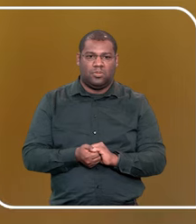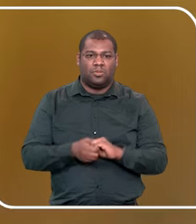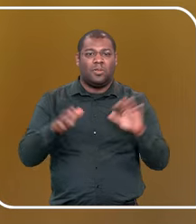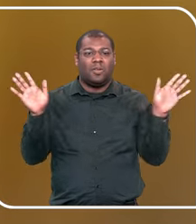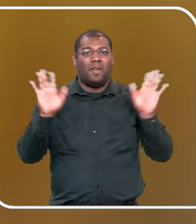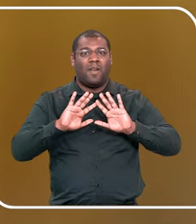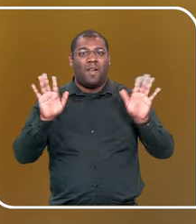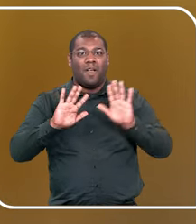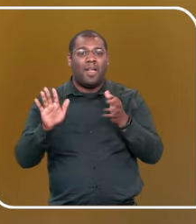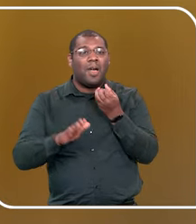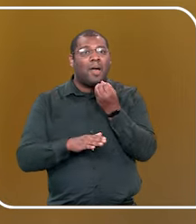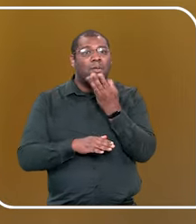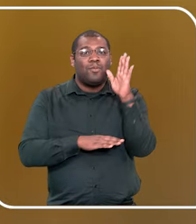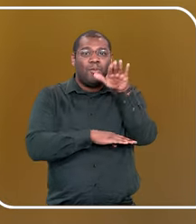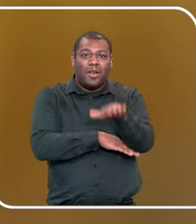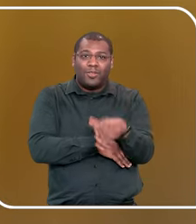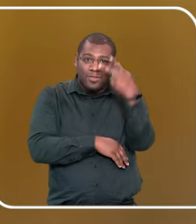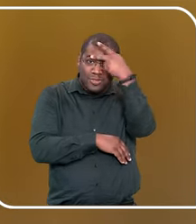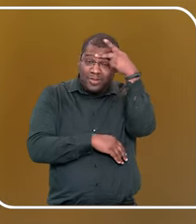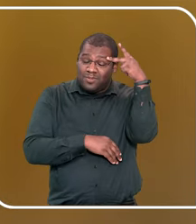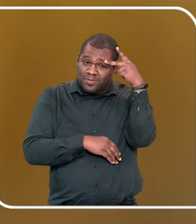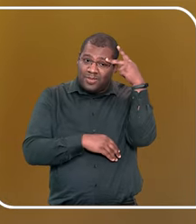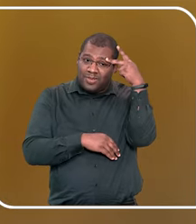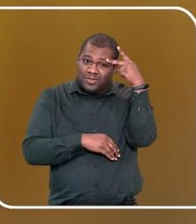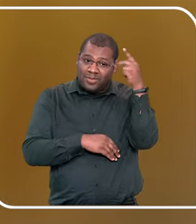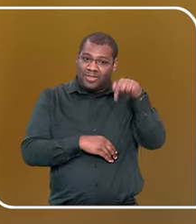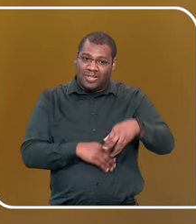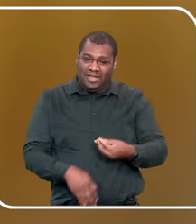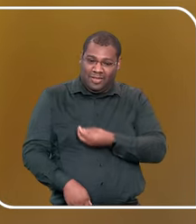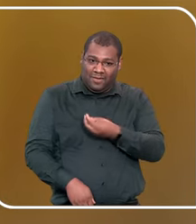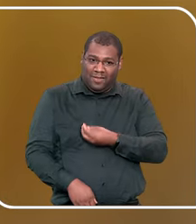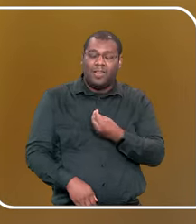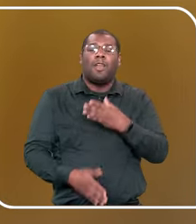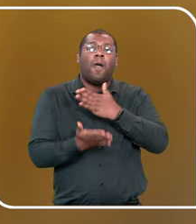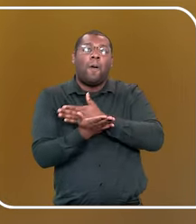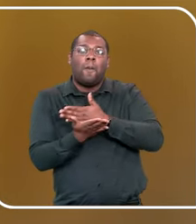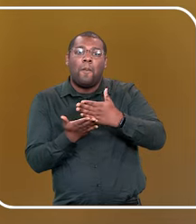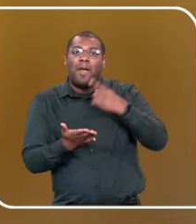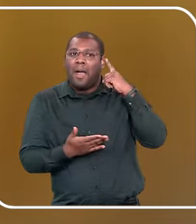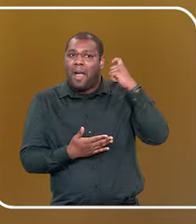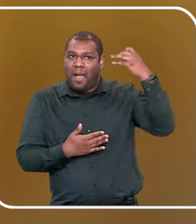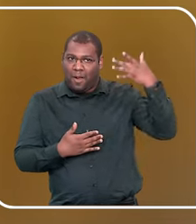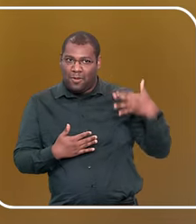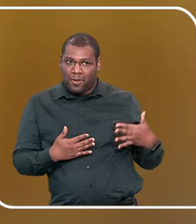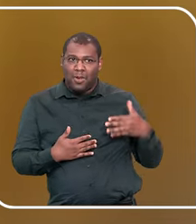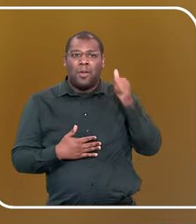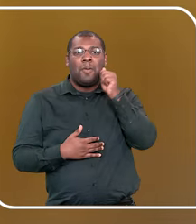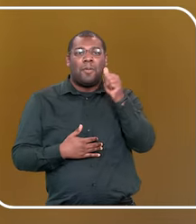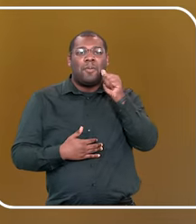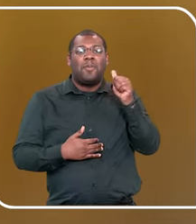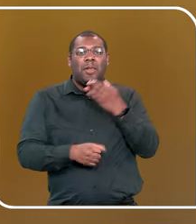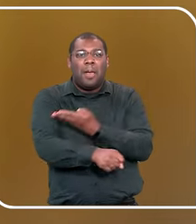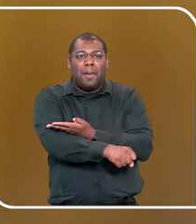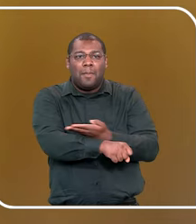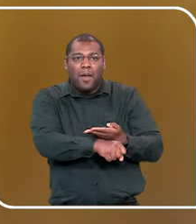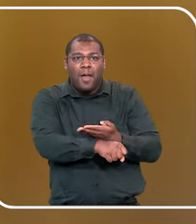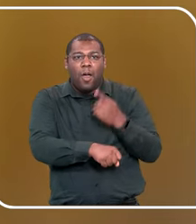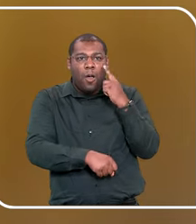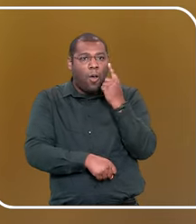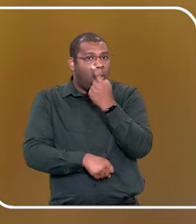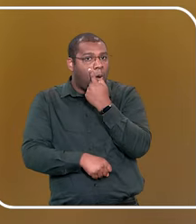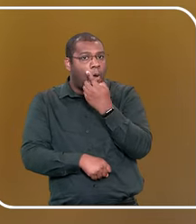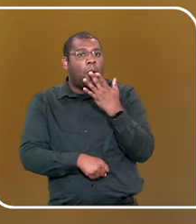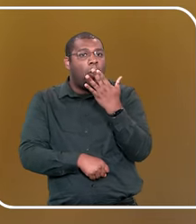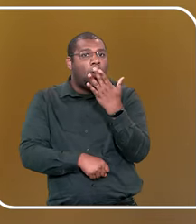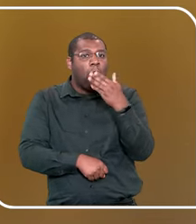Boa tarde a todas as pessoas presentes, eu inicio fazendo a minha audiodescrição, sou uma mulher branca, de olhos e cabelos